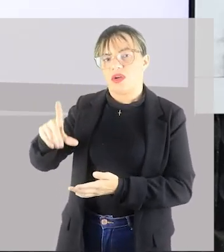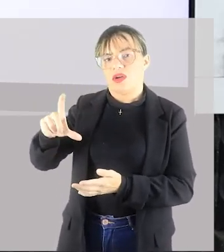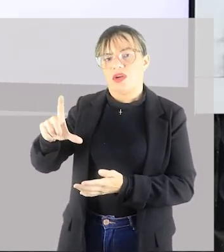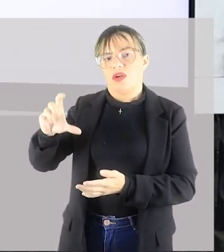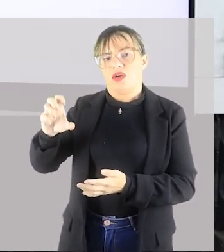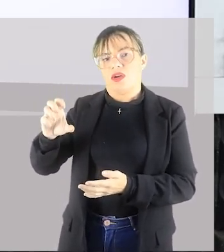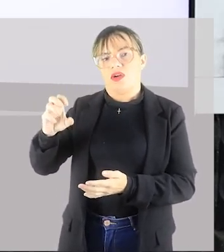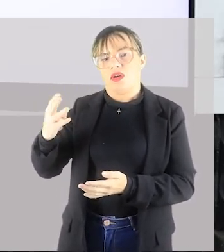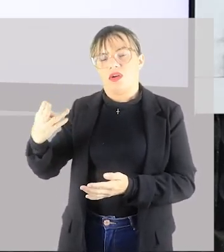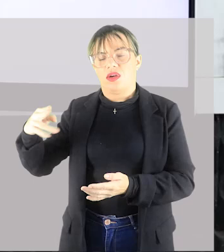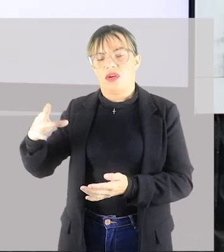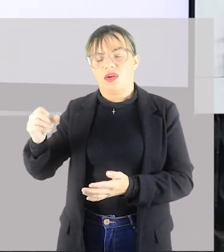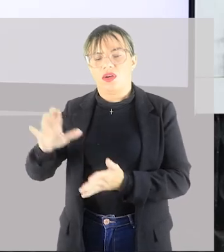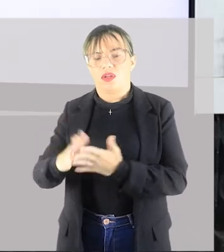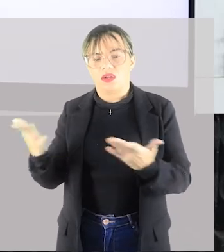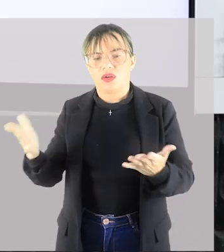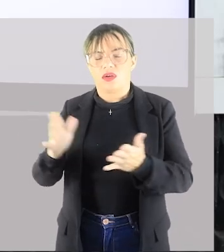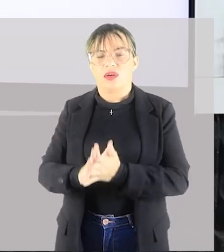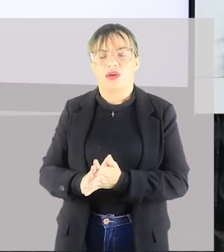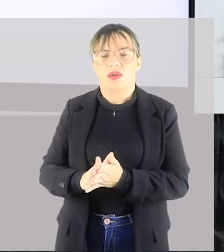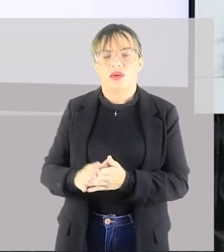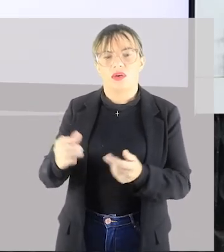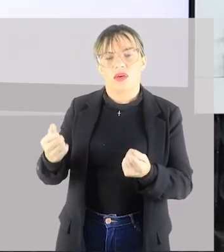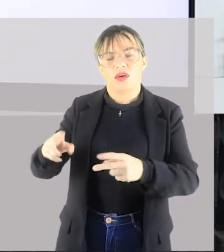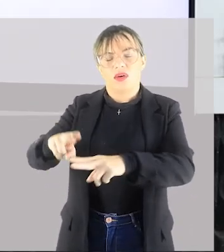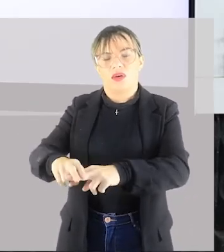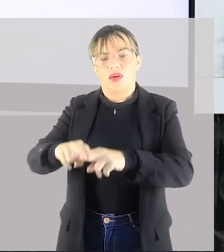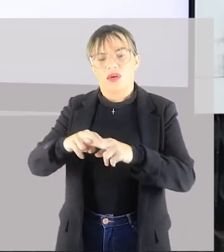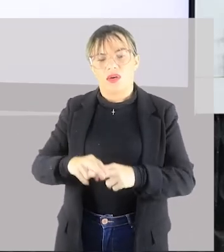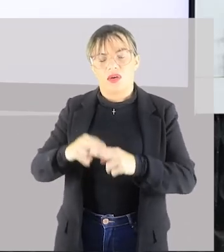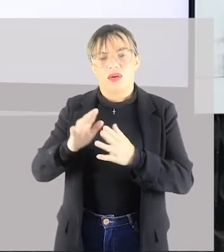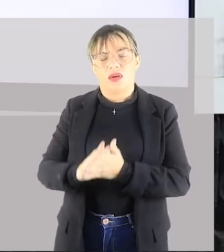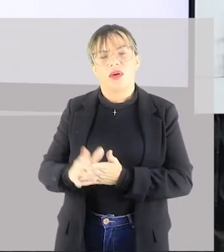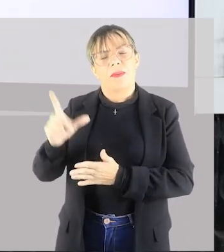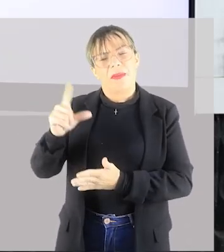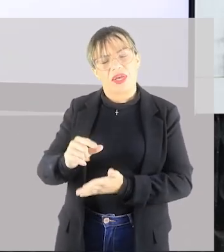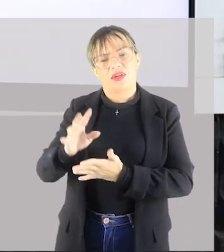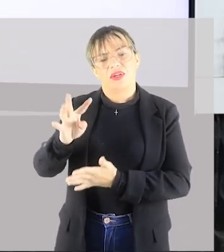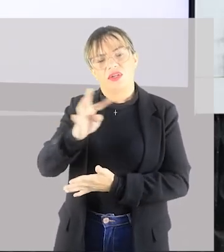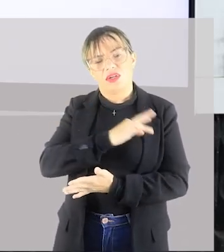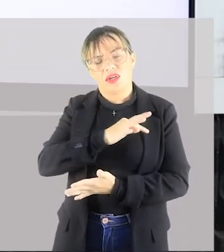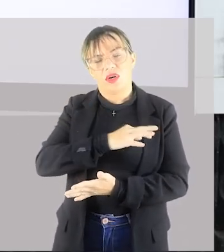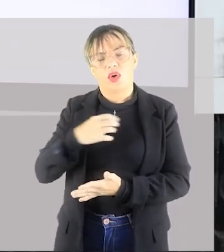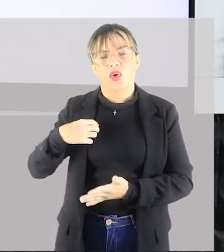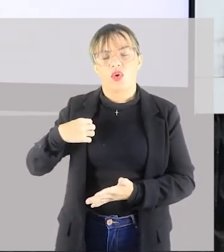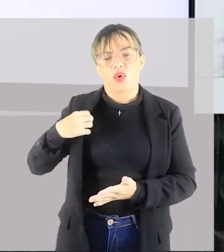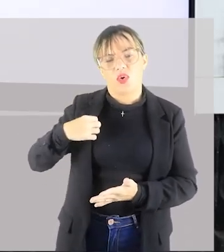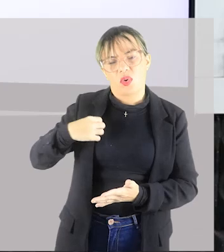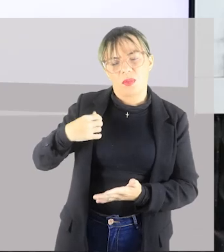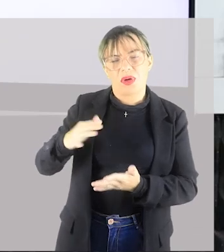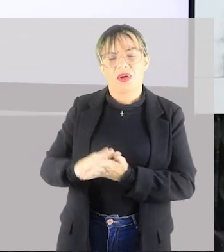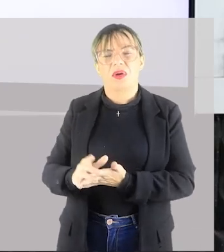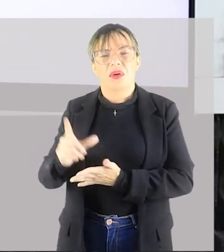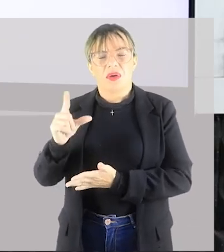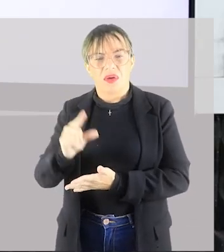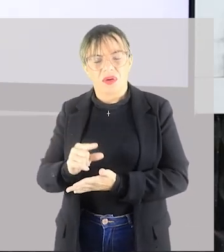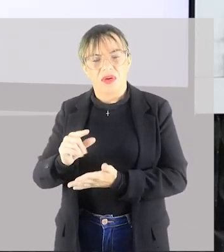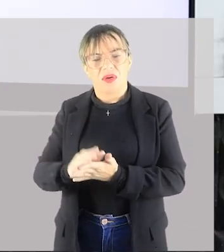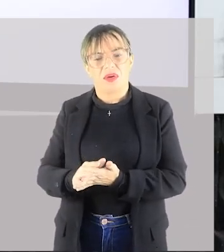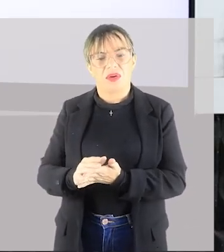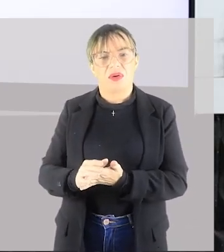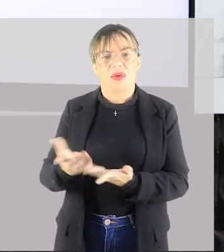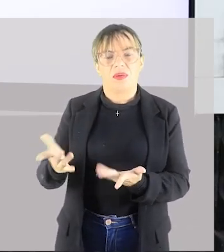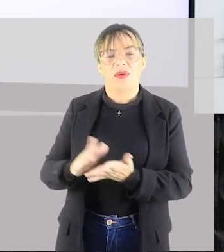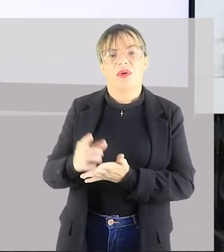técnicas, de roupas menos refinadas, então é isso que caracteriza a dança